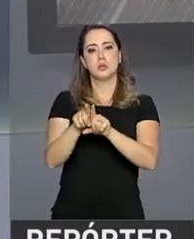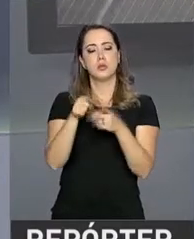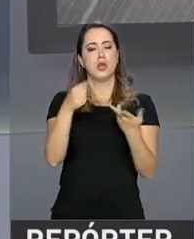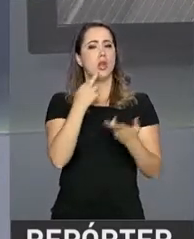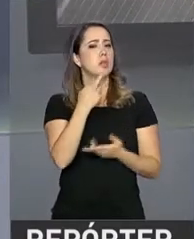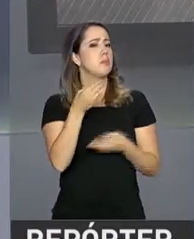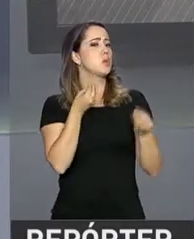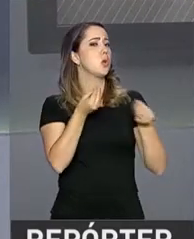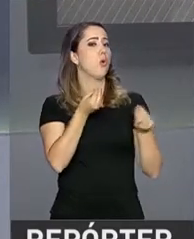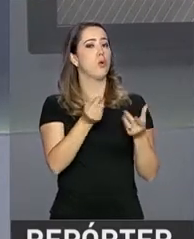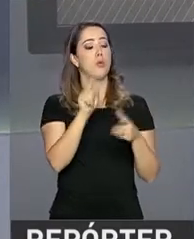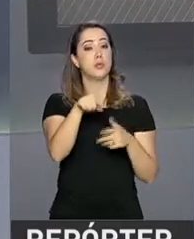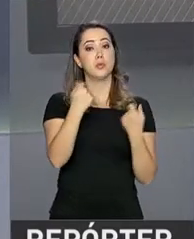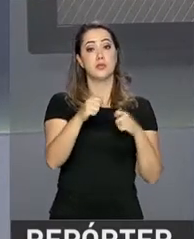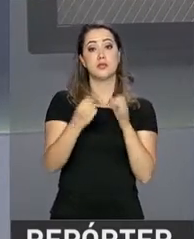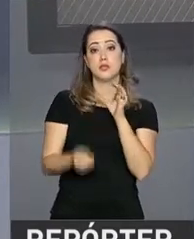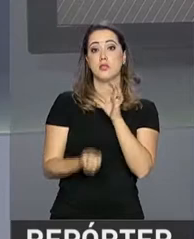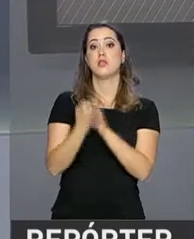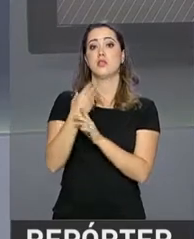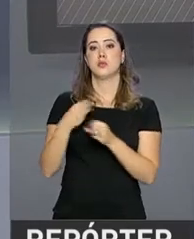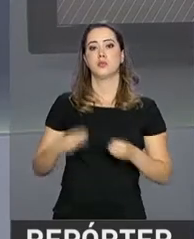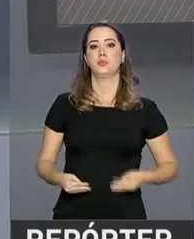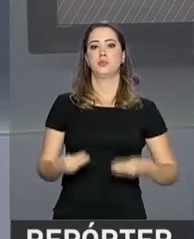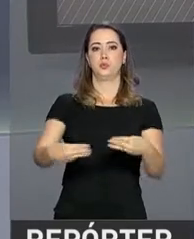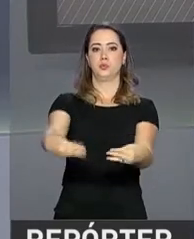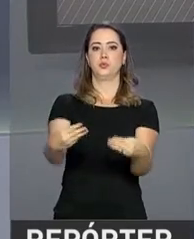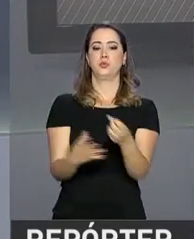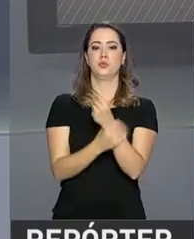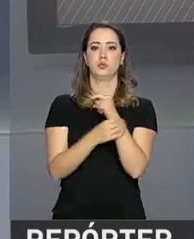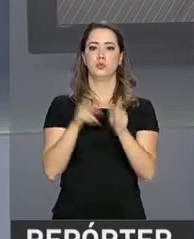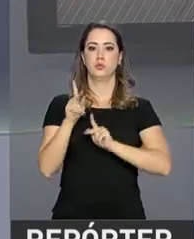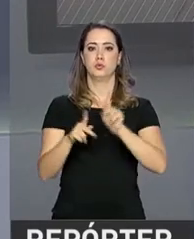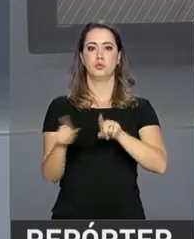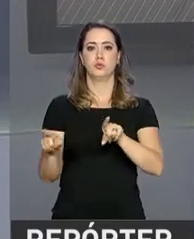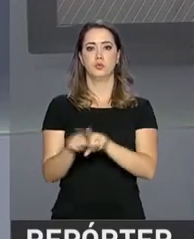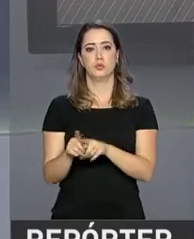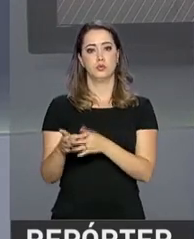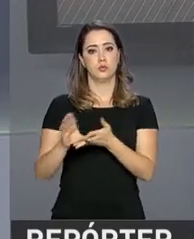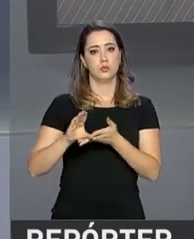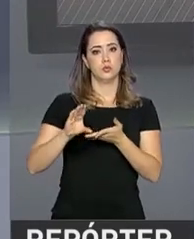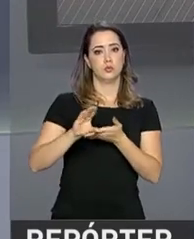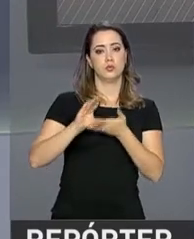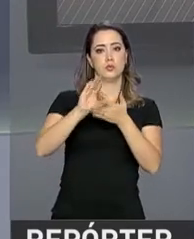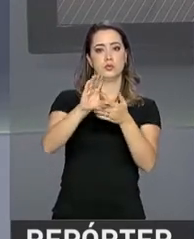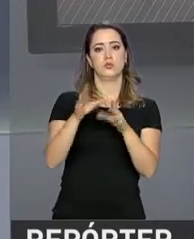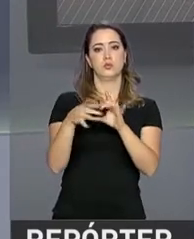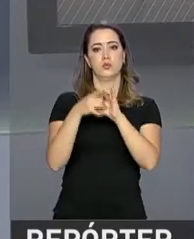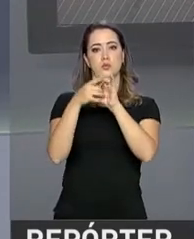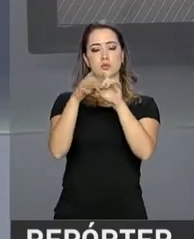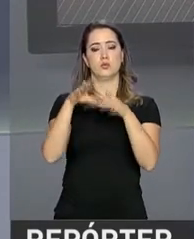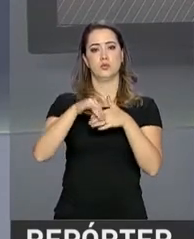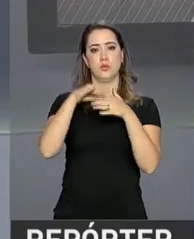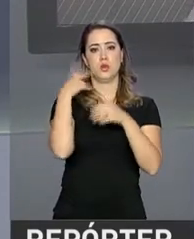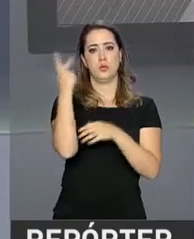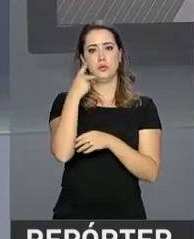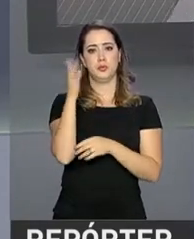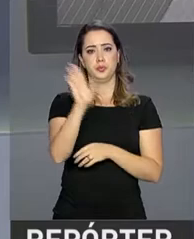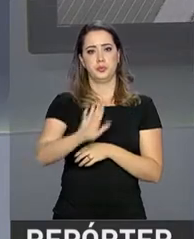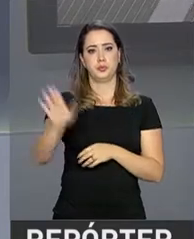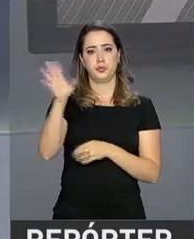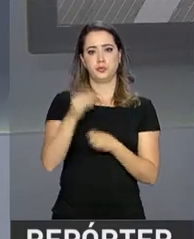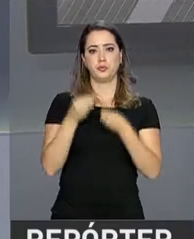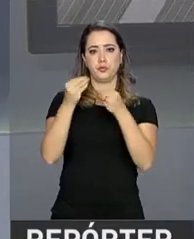possíveis com ações como a criação do Ministério Extraordinário de Segurança Pública, que, ao coordenar a nova política nacional,